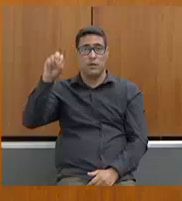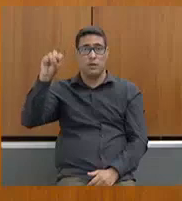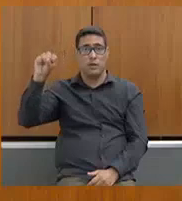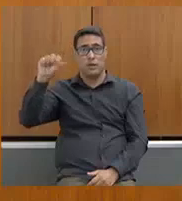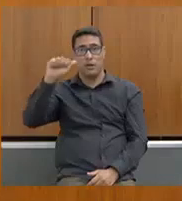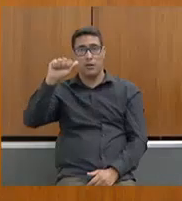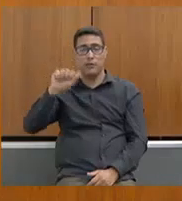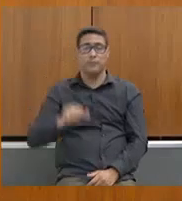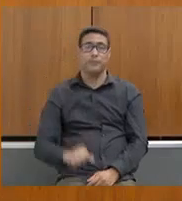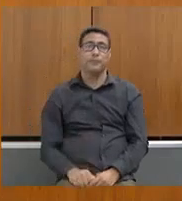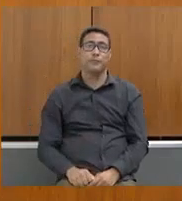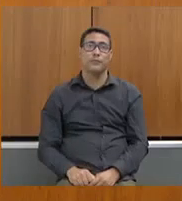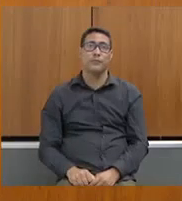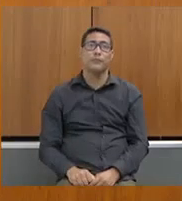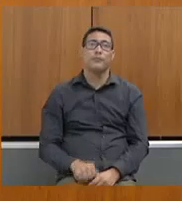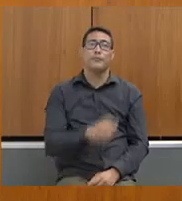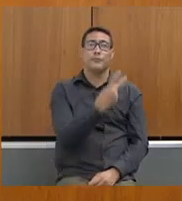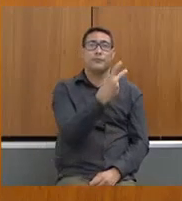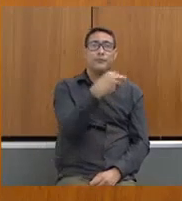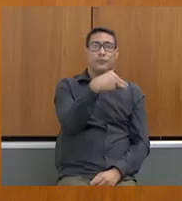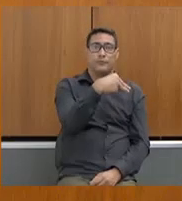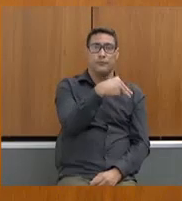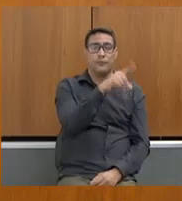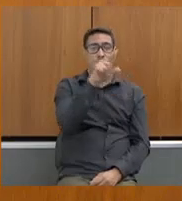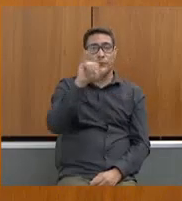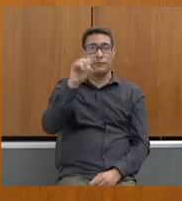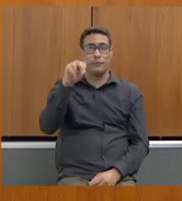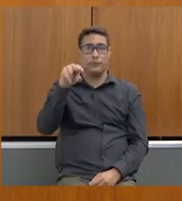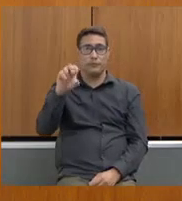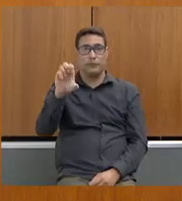Com a palavra, por dois minutos, deputado Ione Vieira.